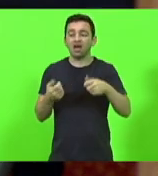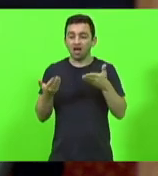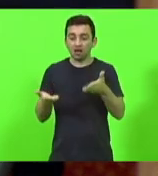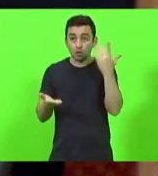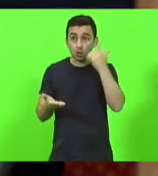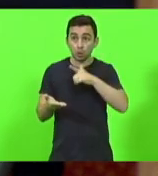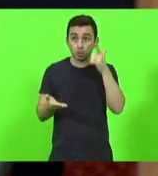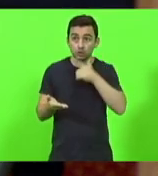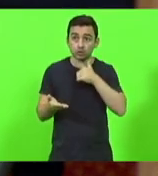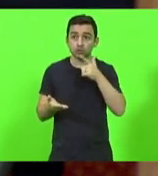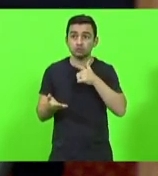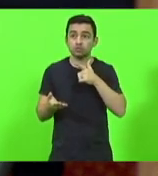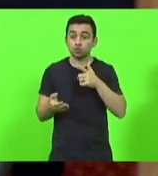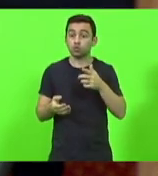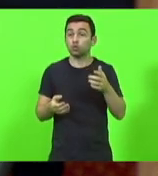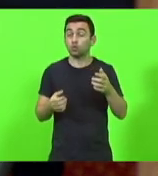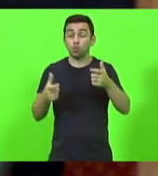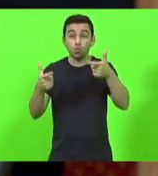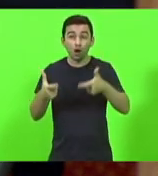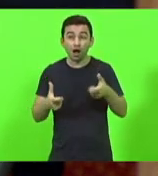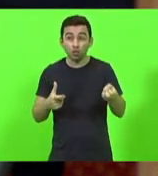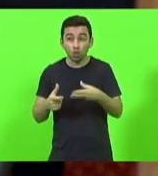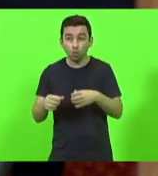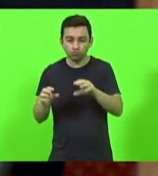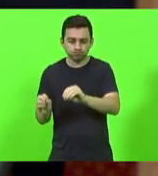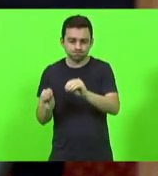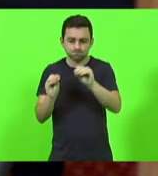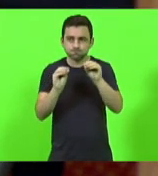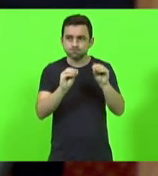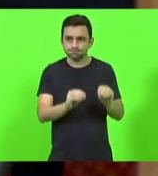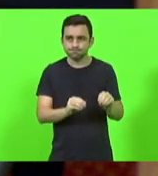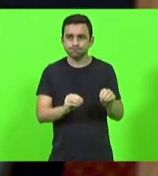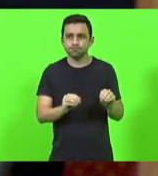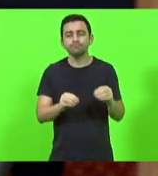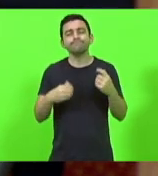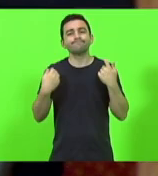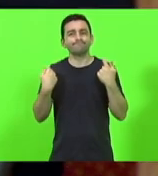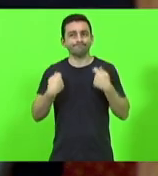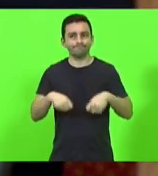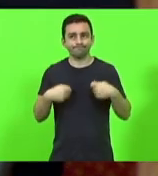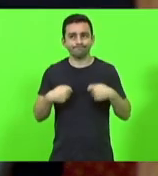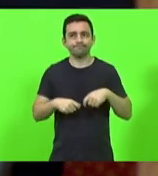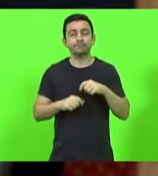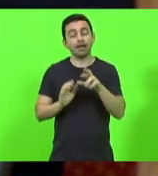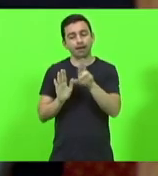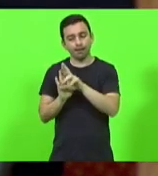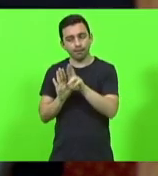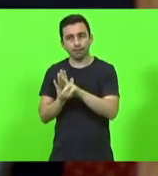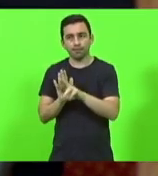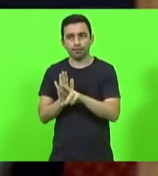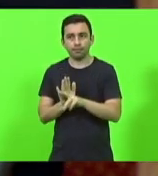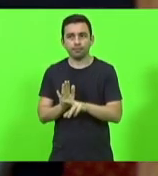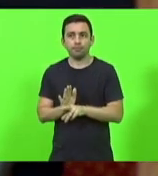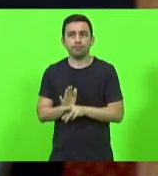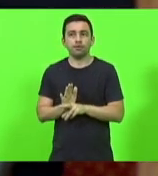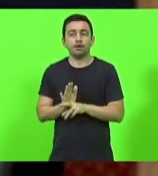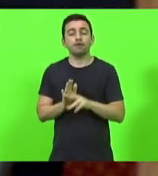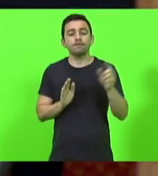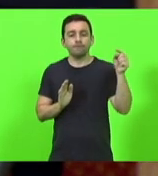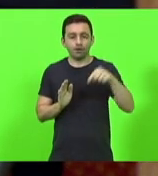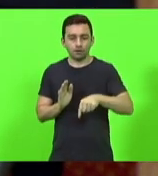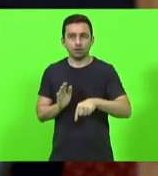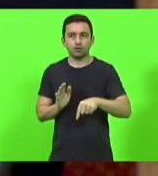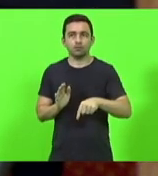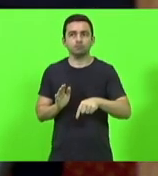deslocamento para uma nova unidade, para um novo local, era necessário que esse regramento viesse para essa casa e